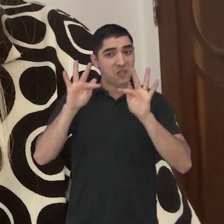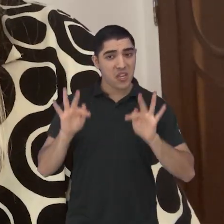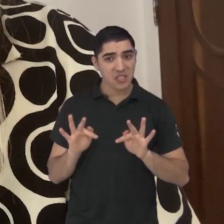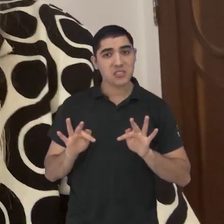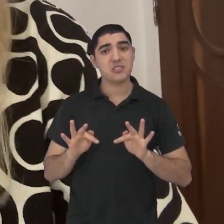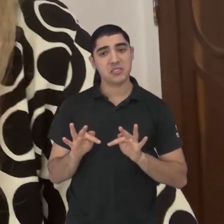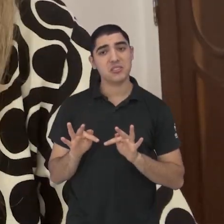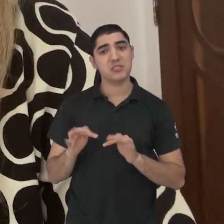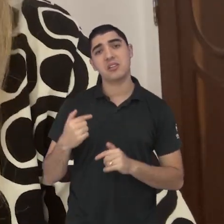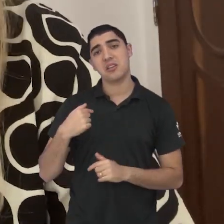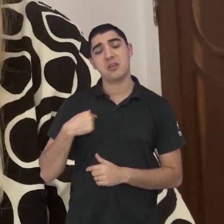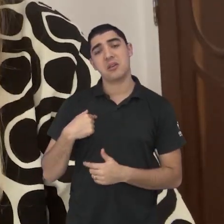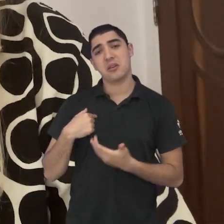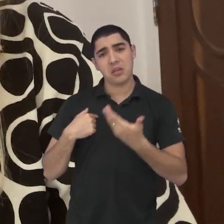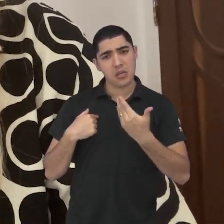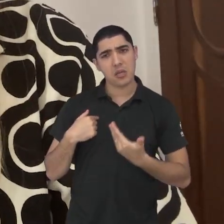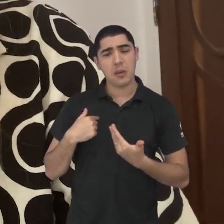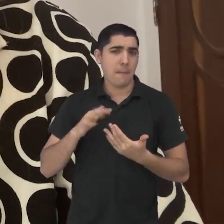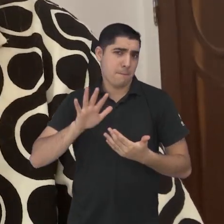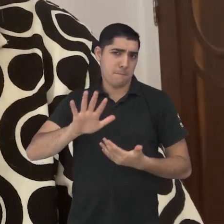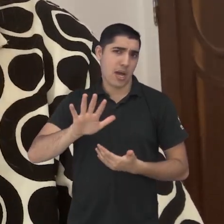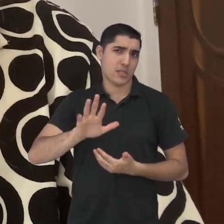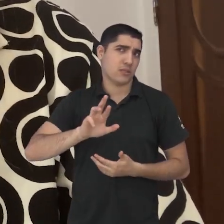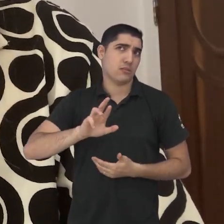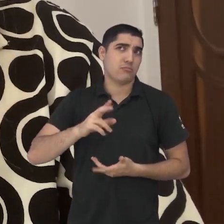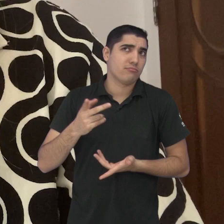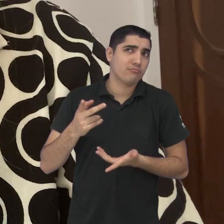Eu estou muito feliz com a minha escolha.